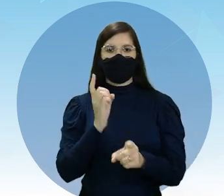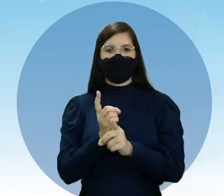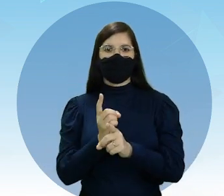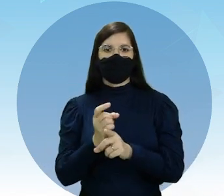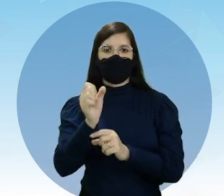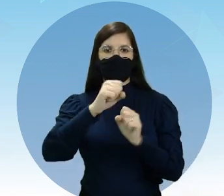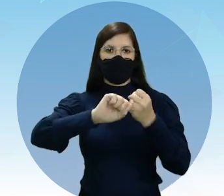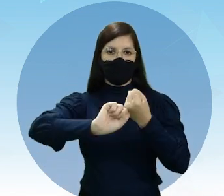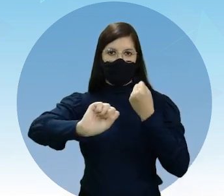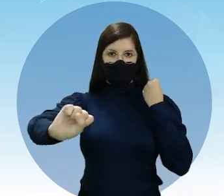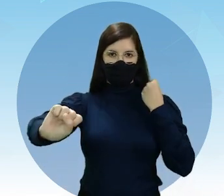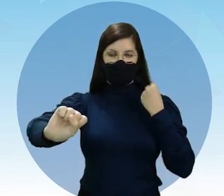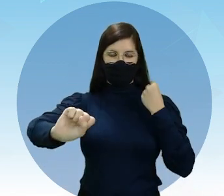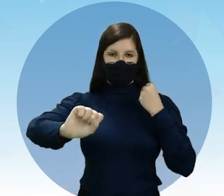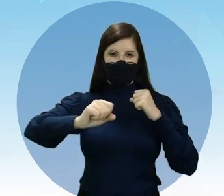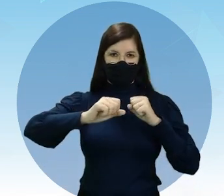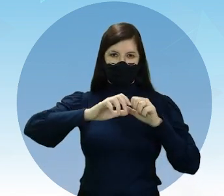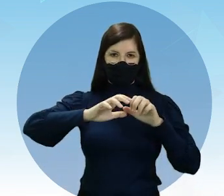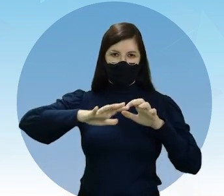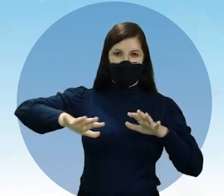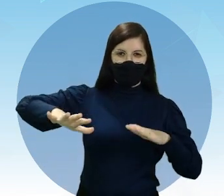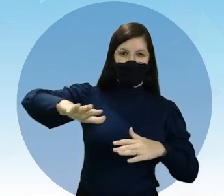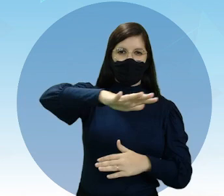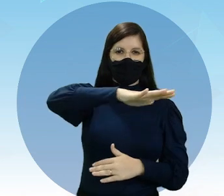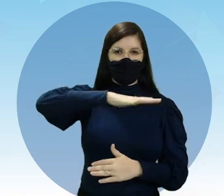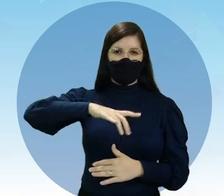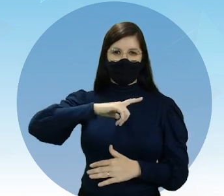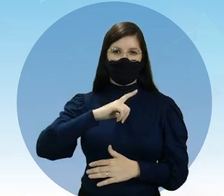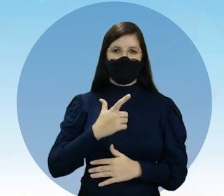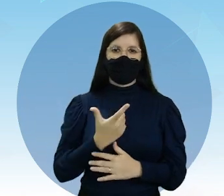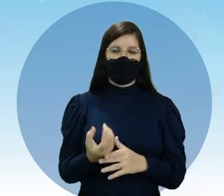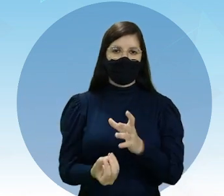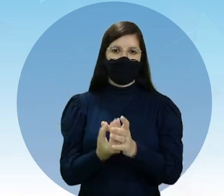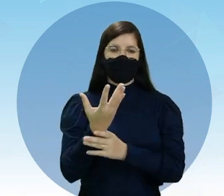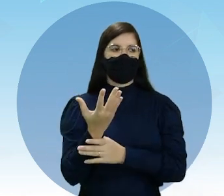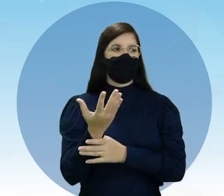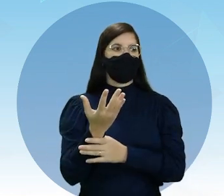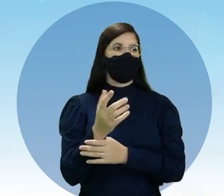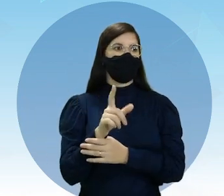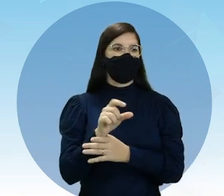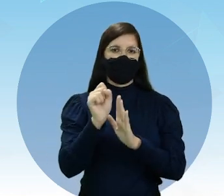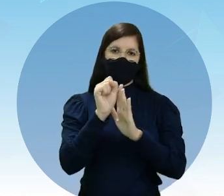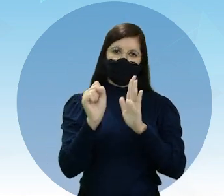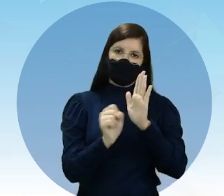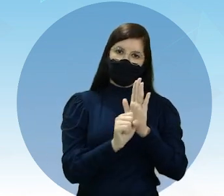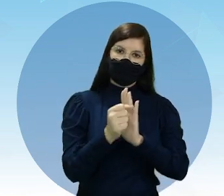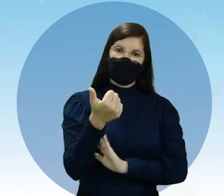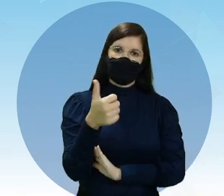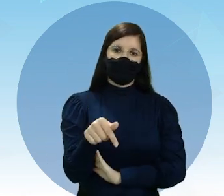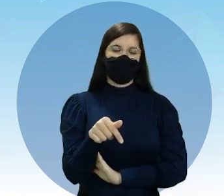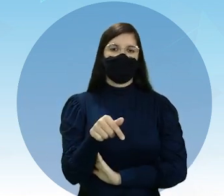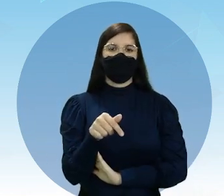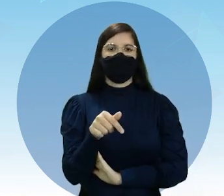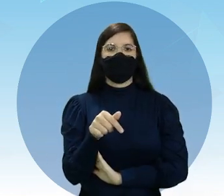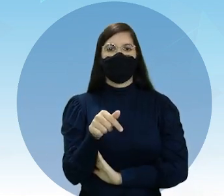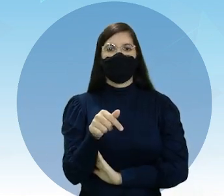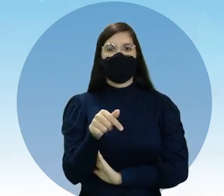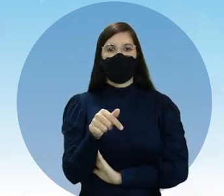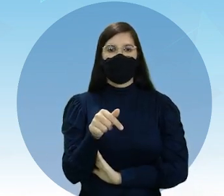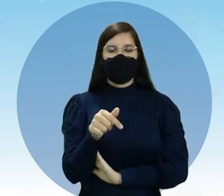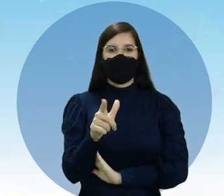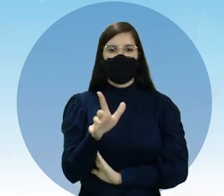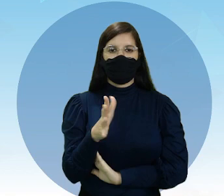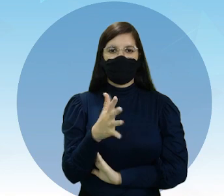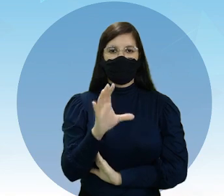supercontinente, a Pangeia, ela teve origem ainda no século XVII, onde